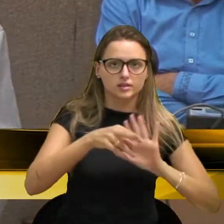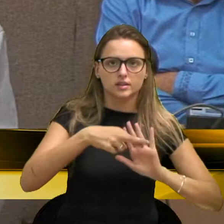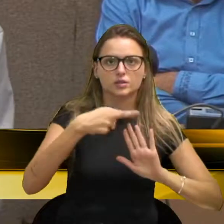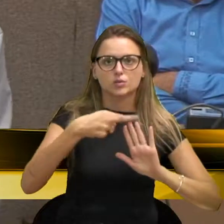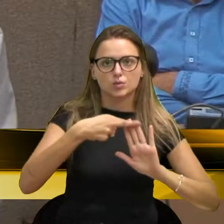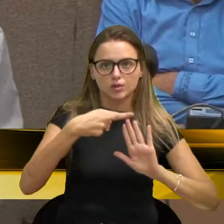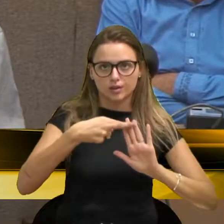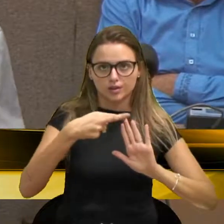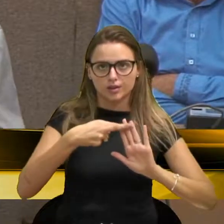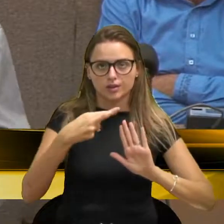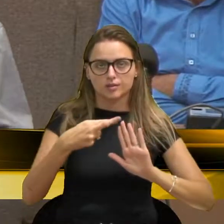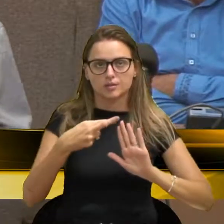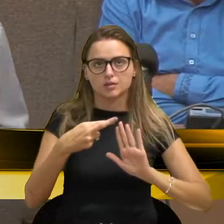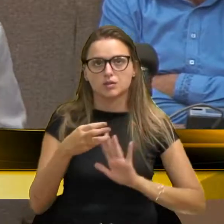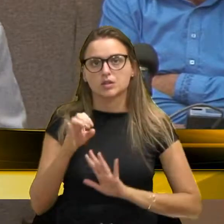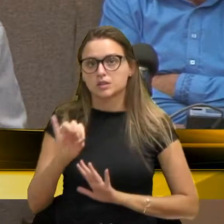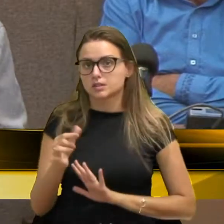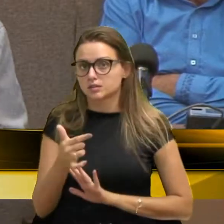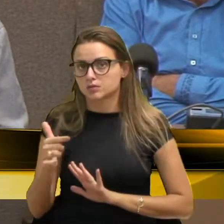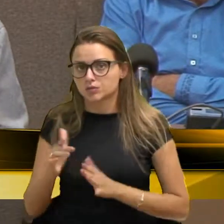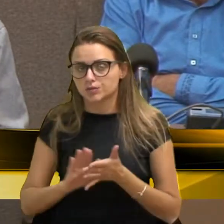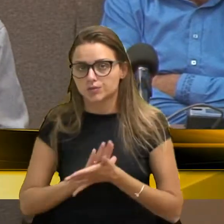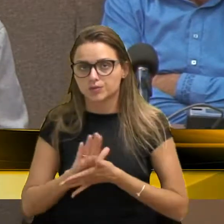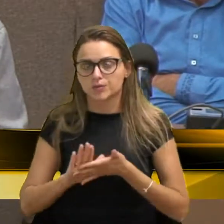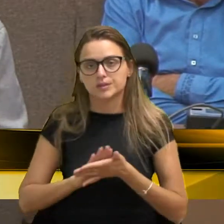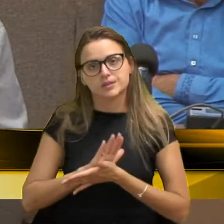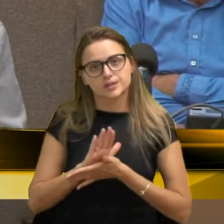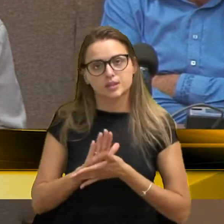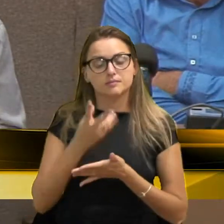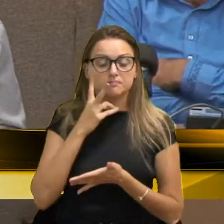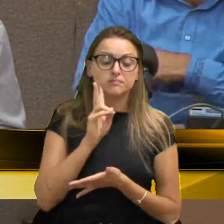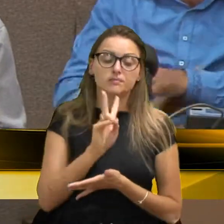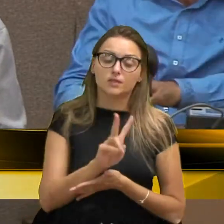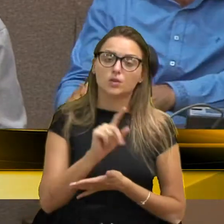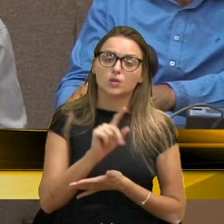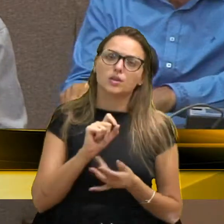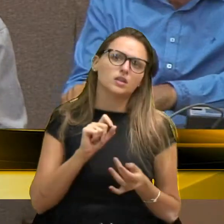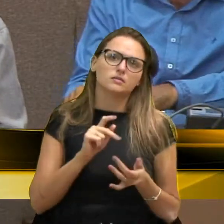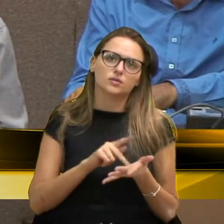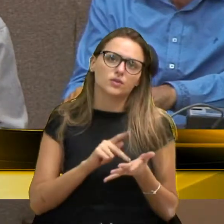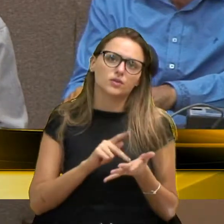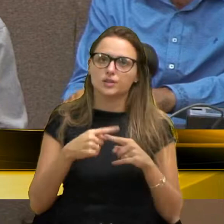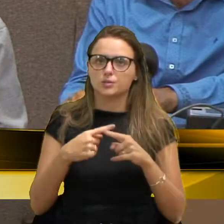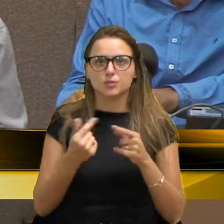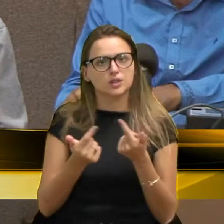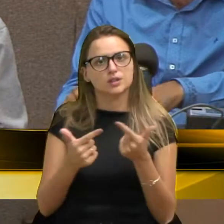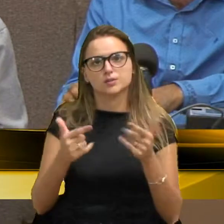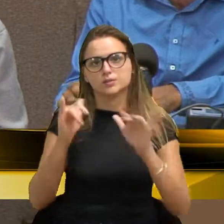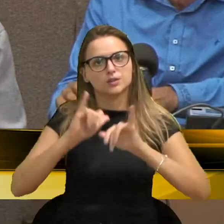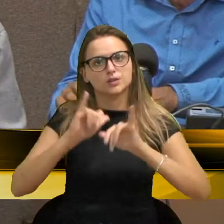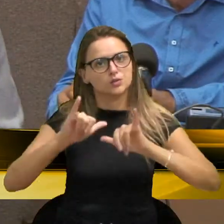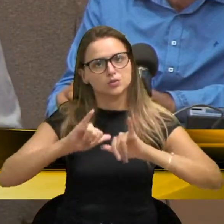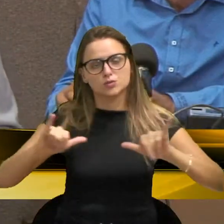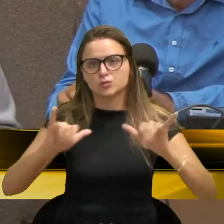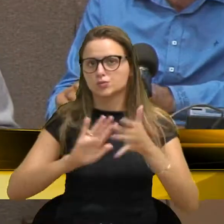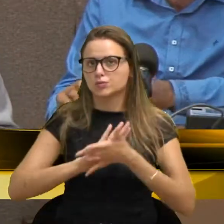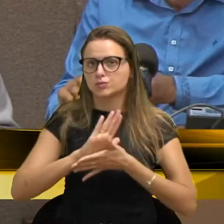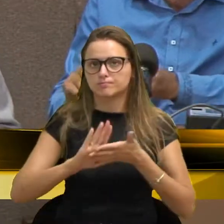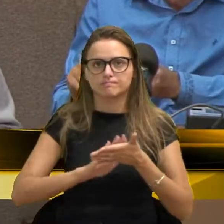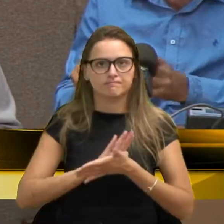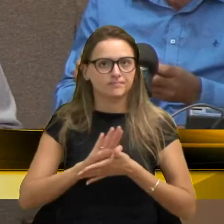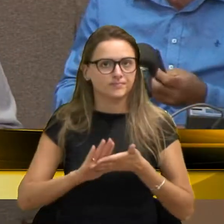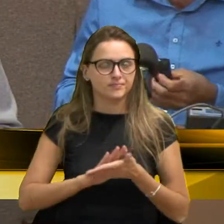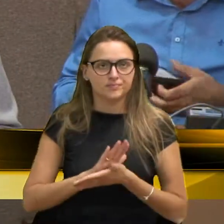mesmo, se não tivesse nada, gente vai ver o que que, de fato, porque não foi divulgado, mesmo, na imprensa, esses,